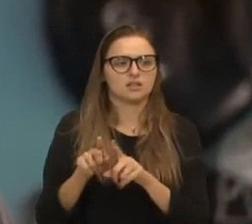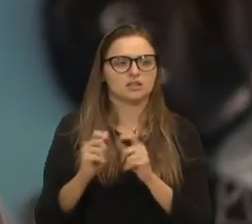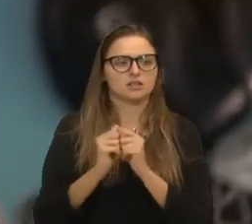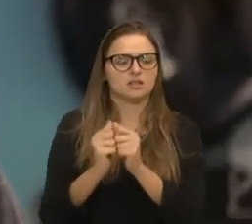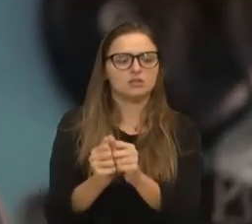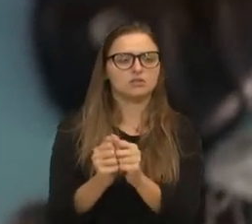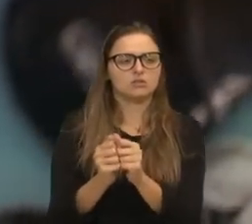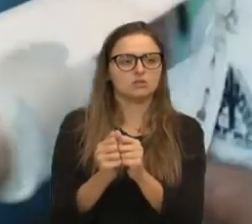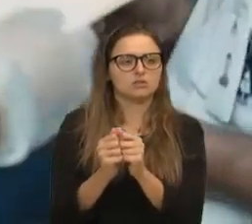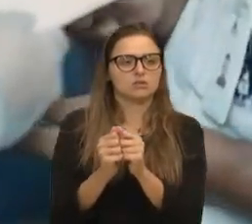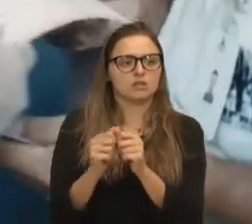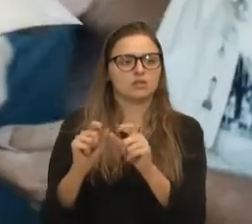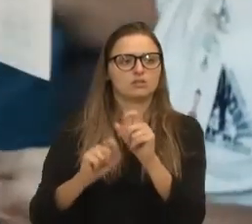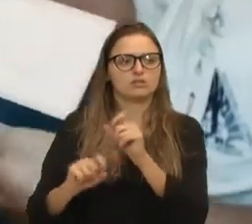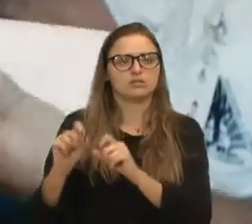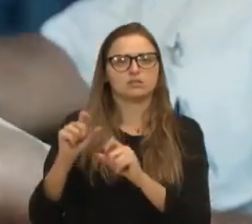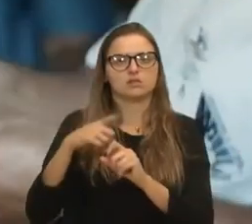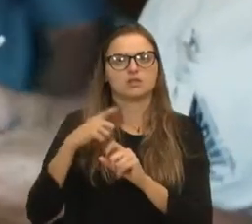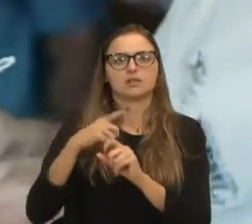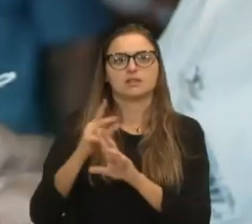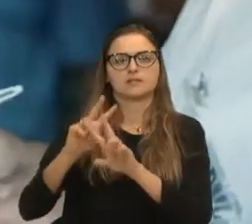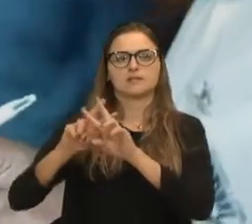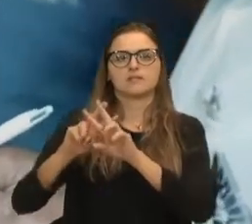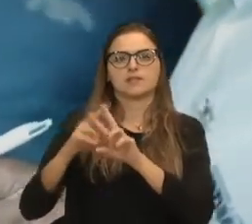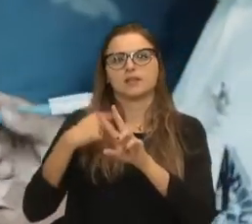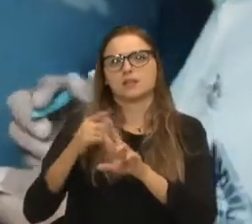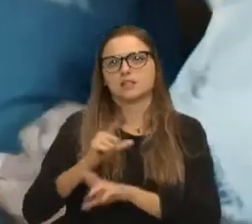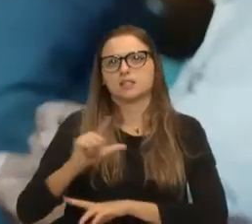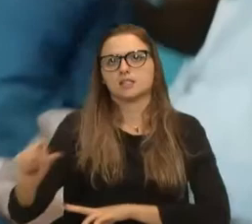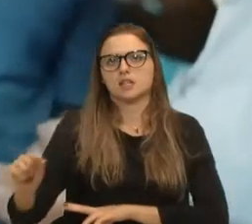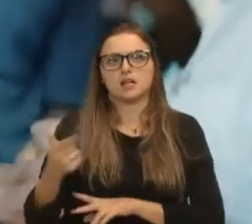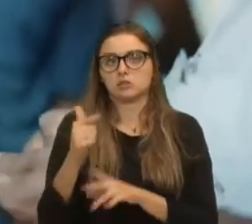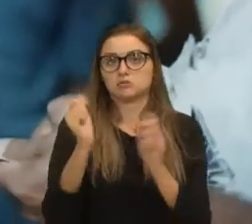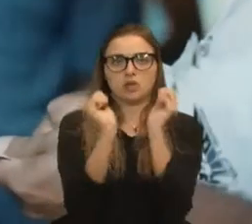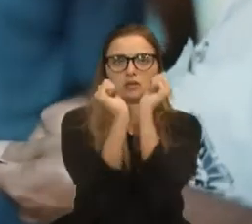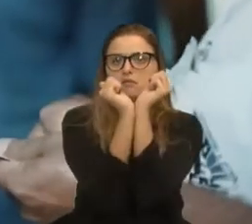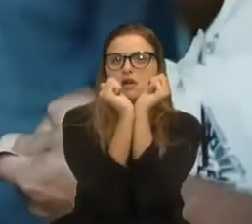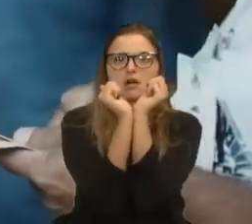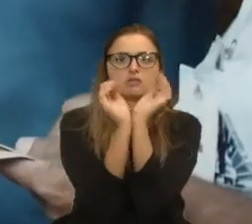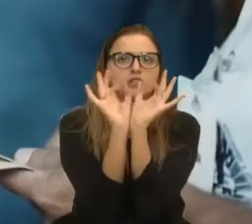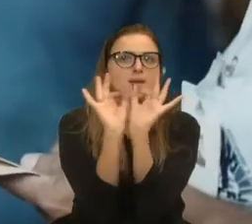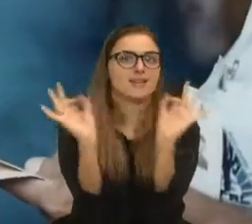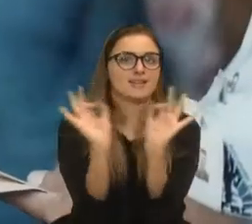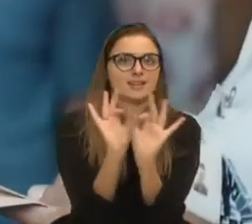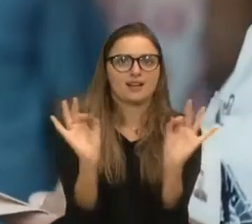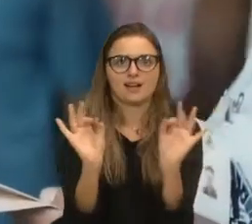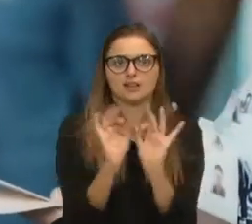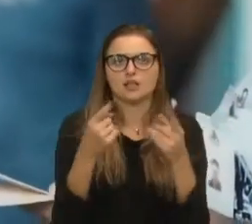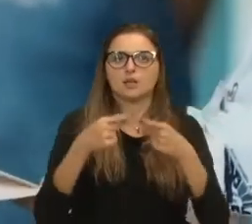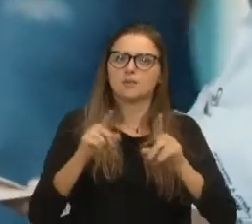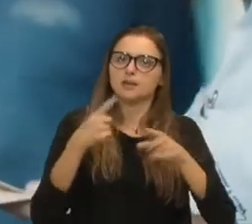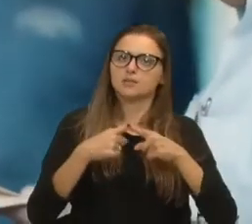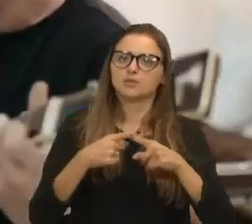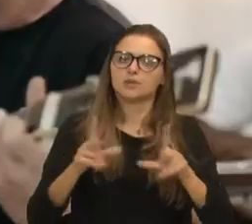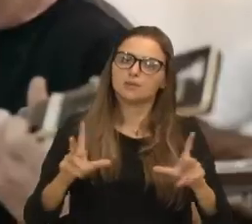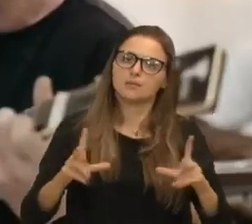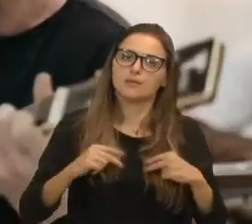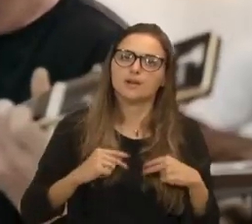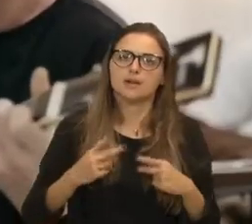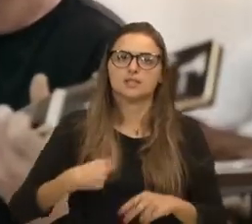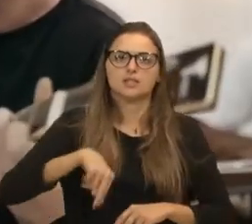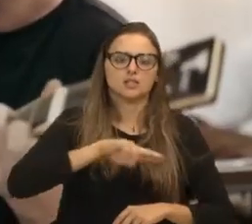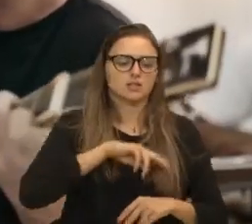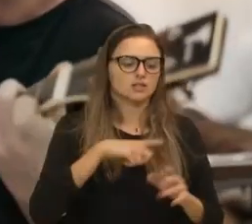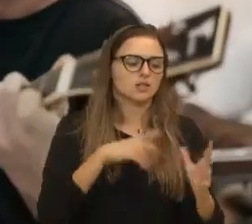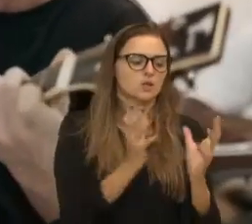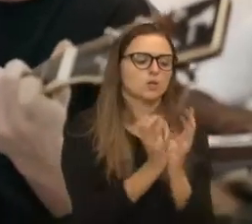anos de prisão, e sai de escota sem algema, mas por mérito. A gente tem um grupo,